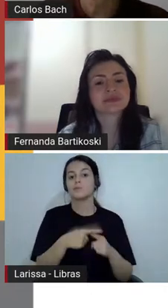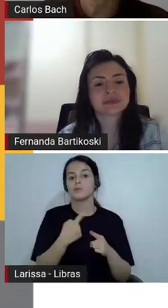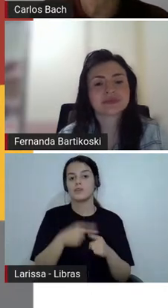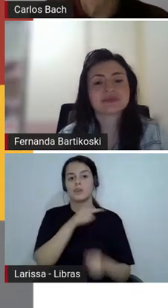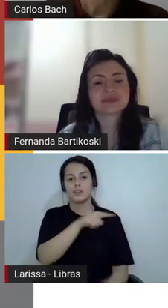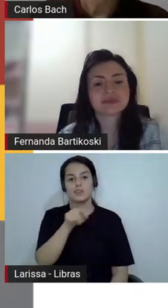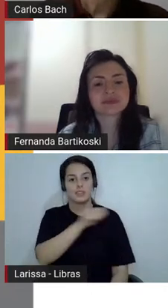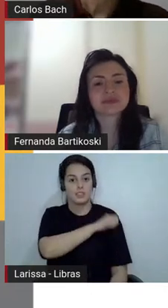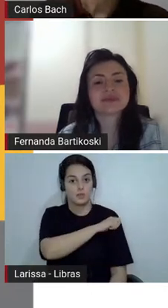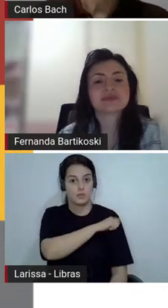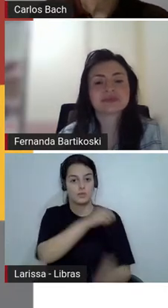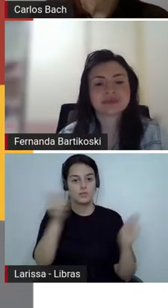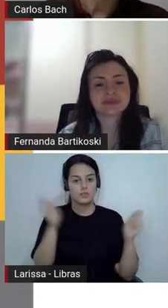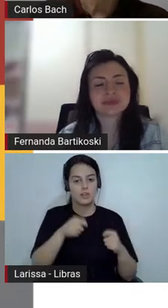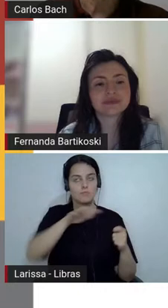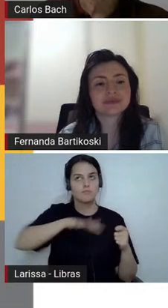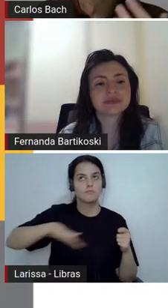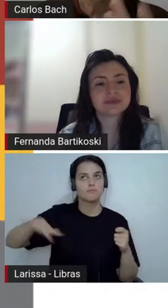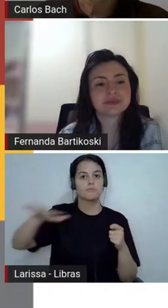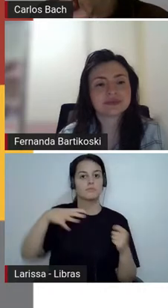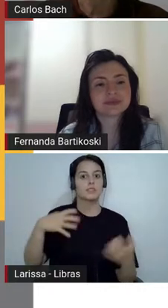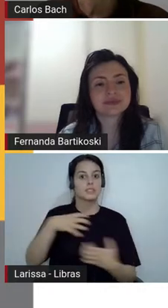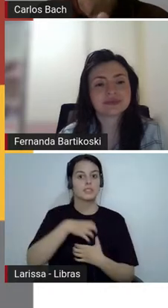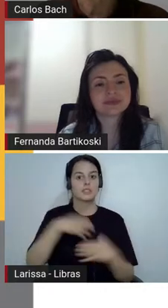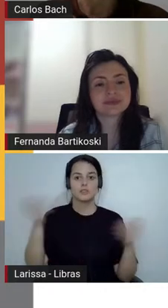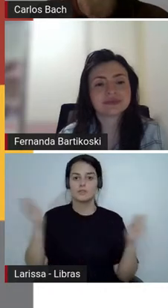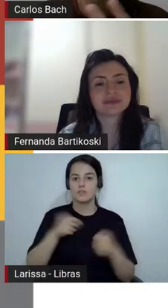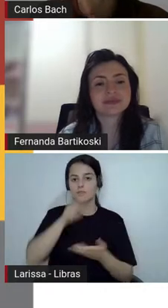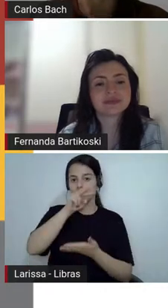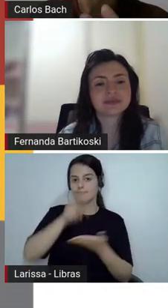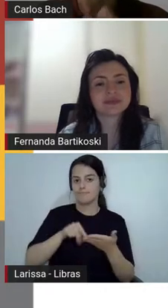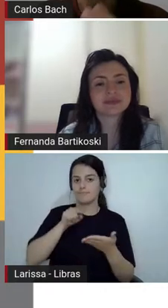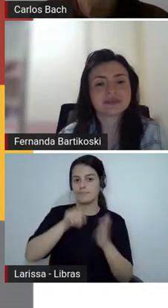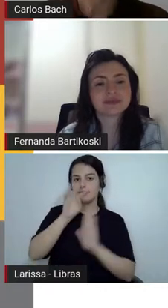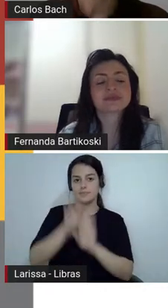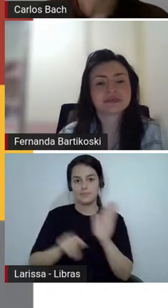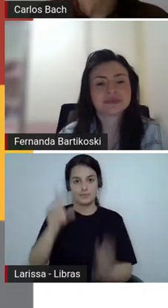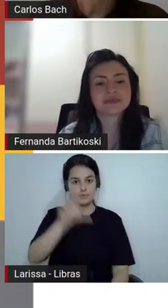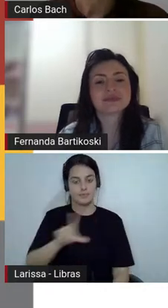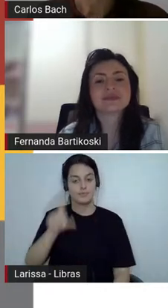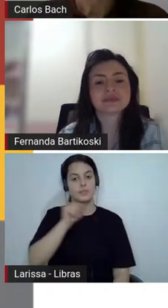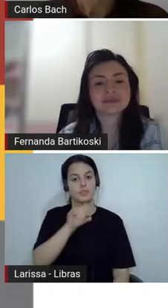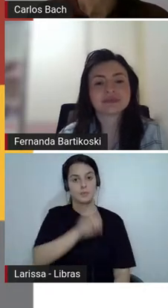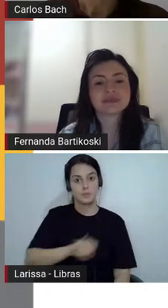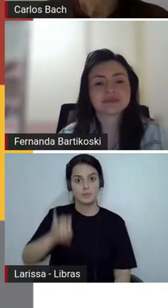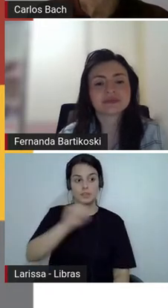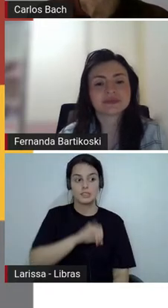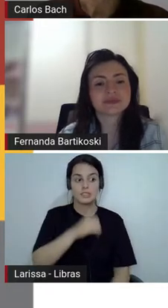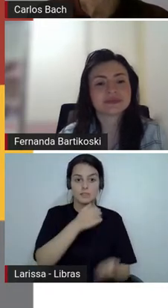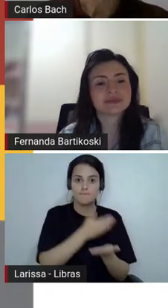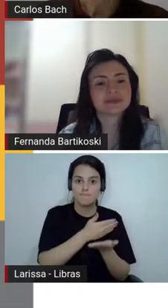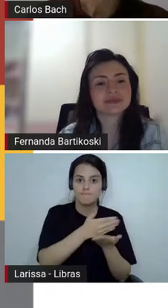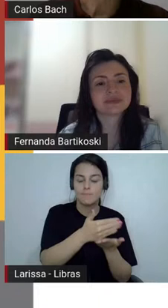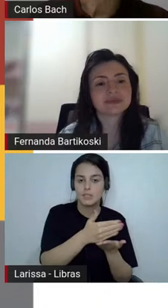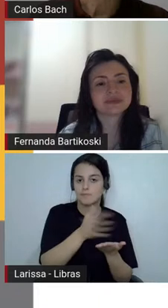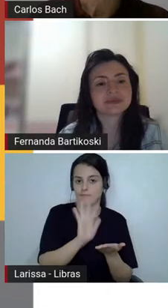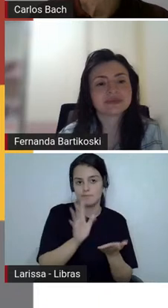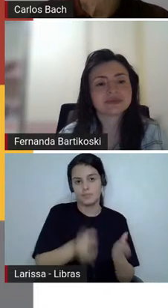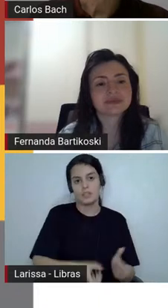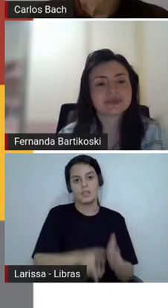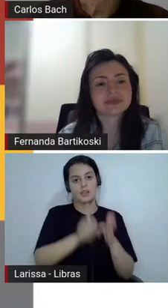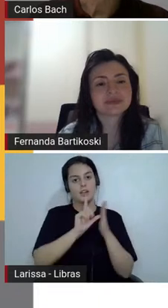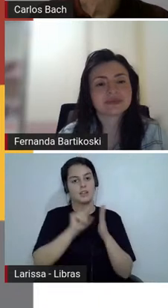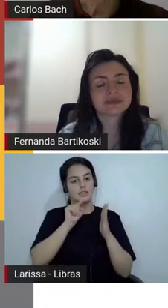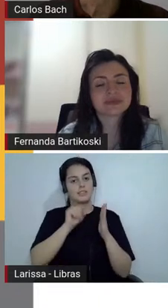já falou né é importante criar esse momento né de pré-leitura pode passar